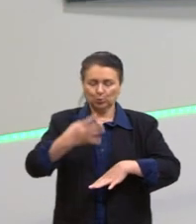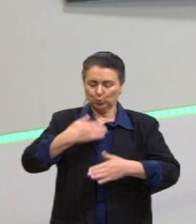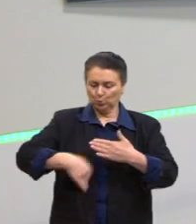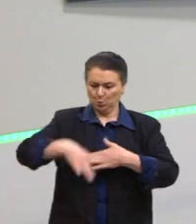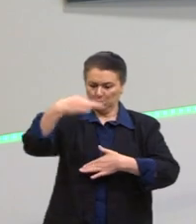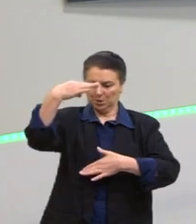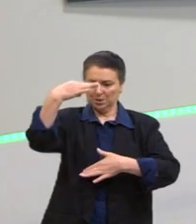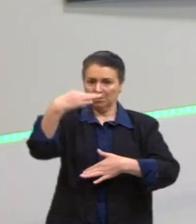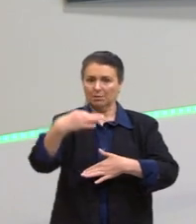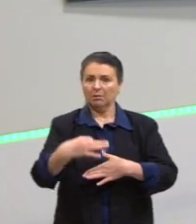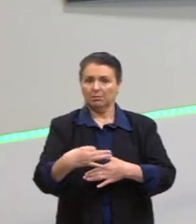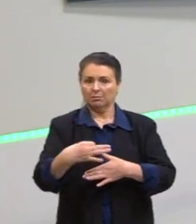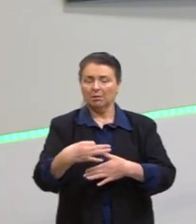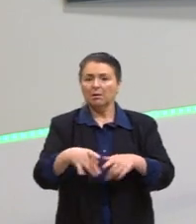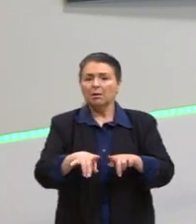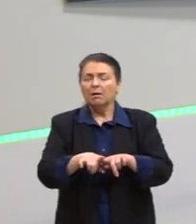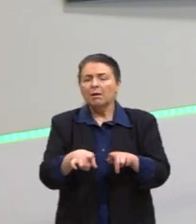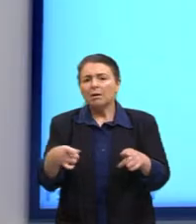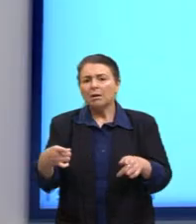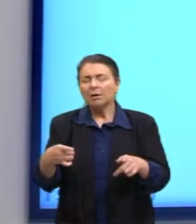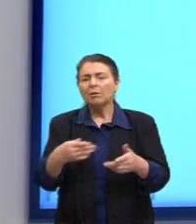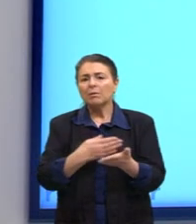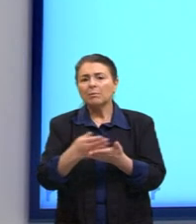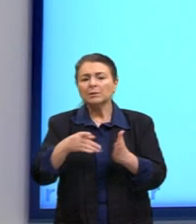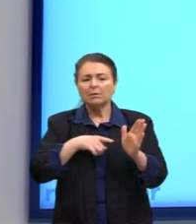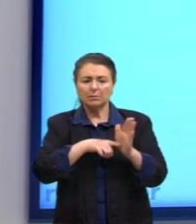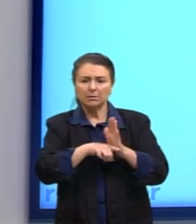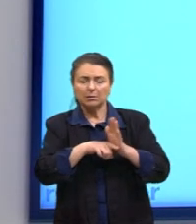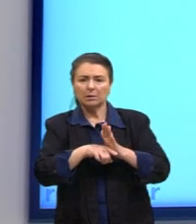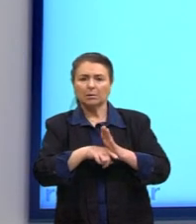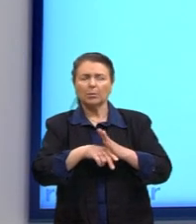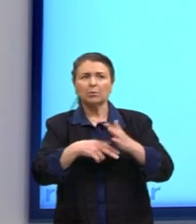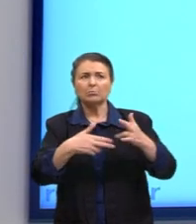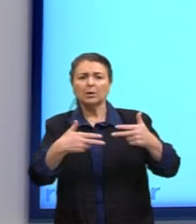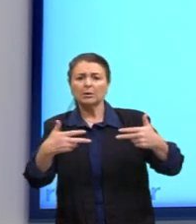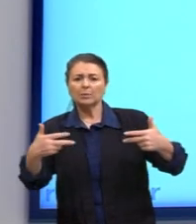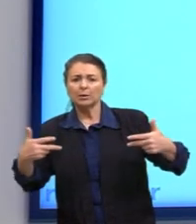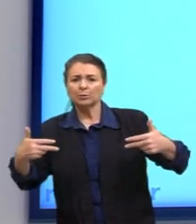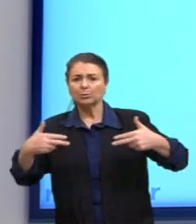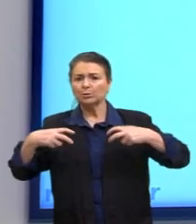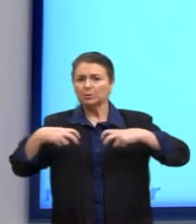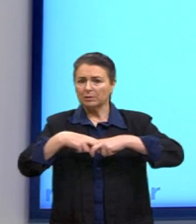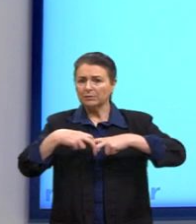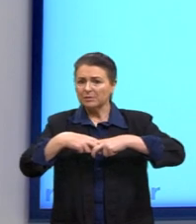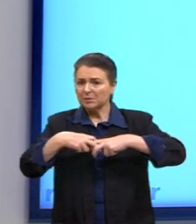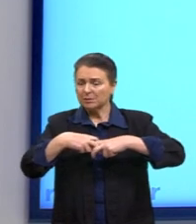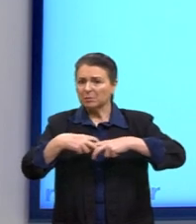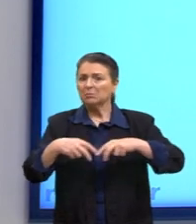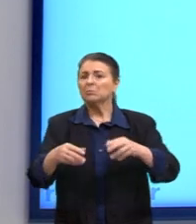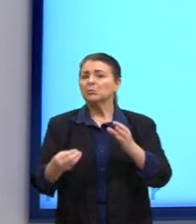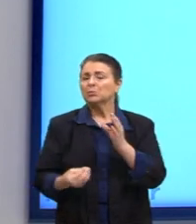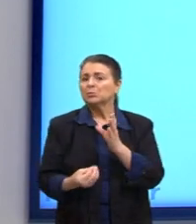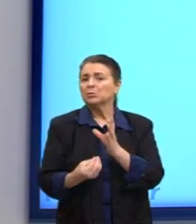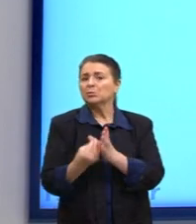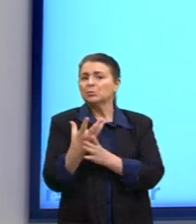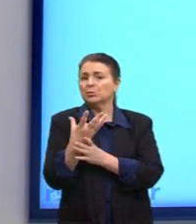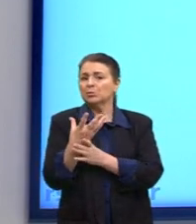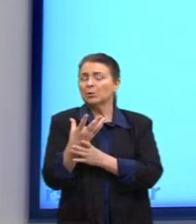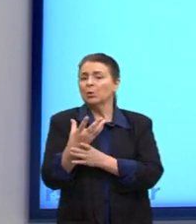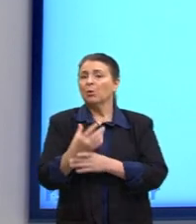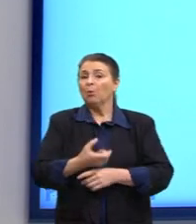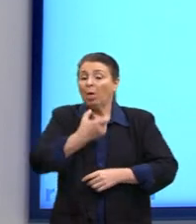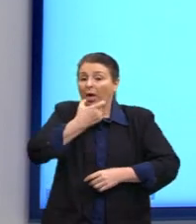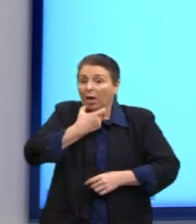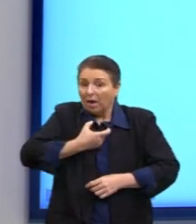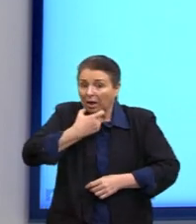Também passa-se a questionar os elementos da física, a física determinista. surge nosso amigo Alberto Einstein